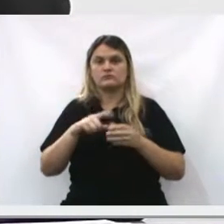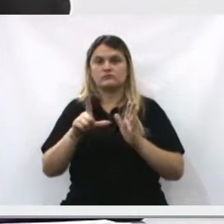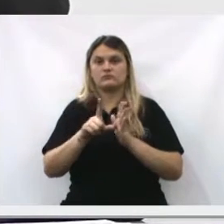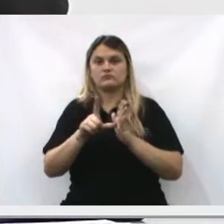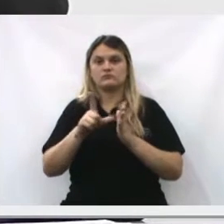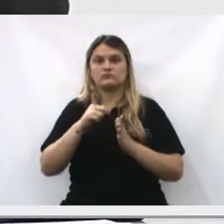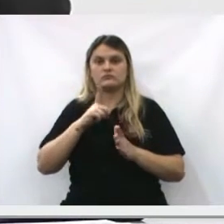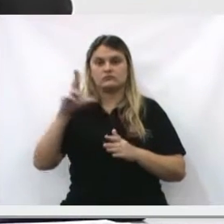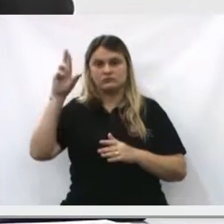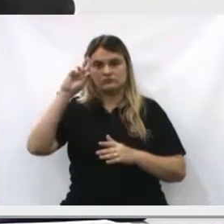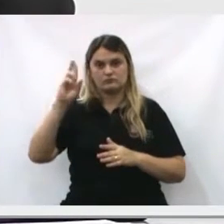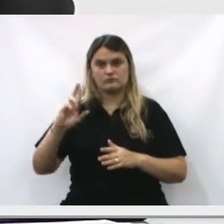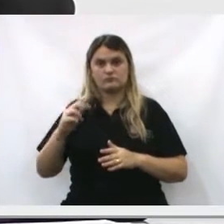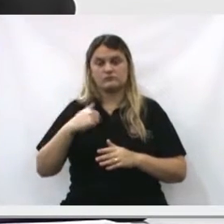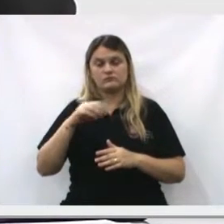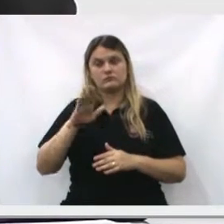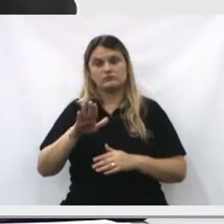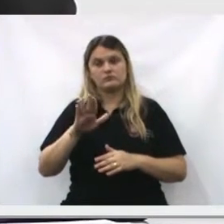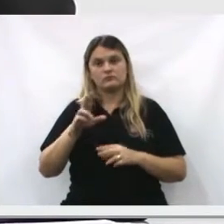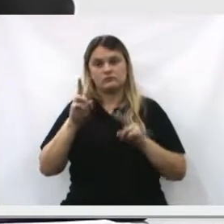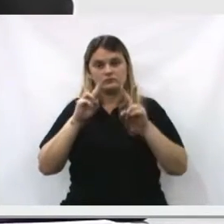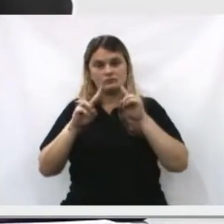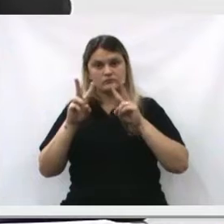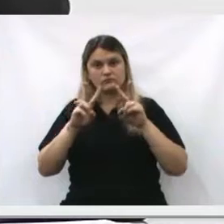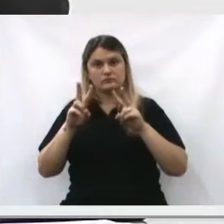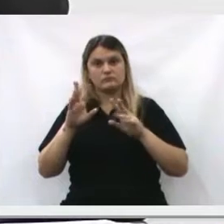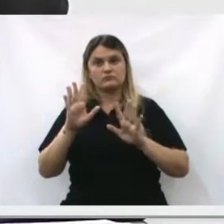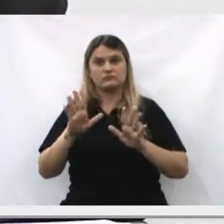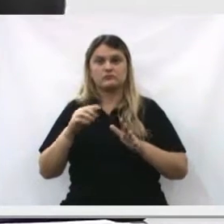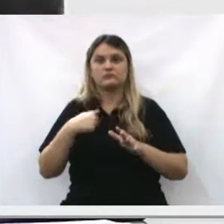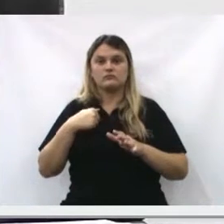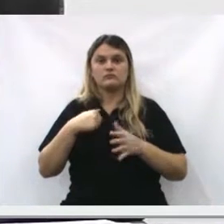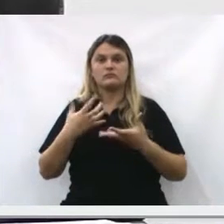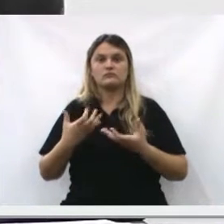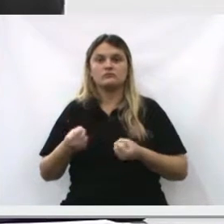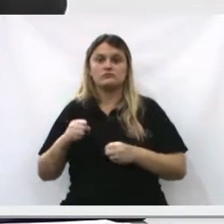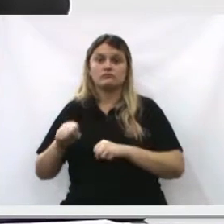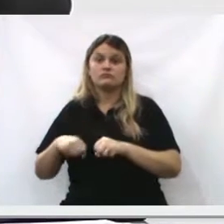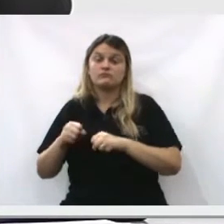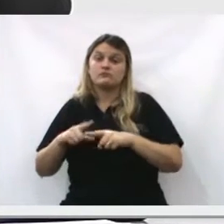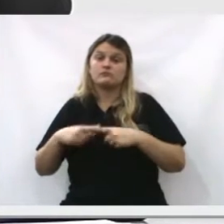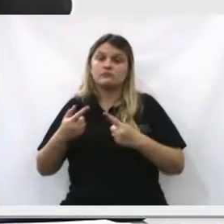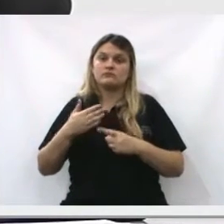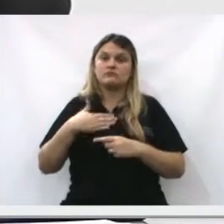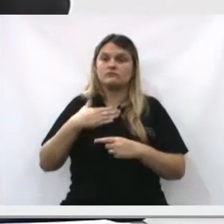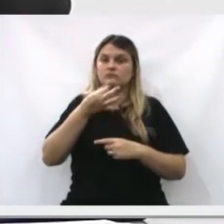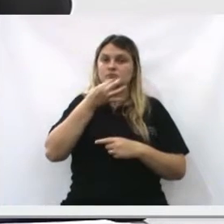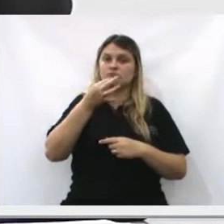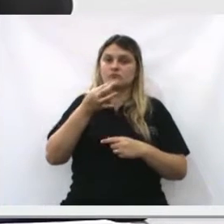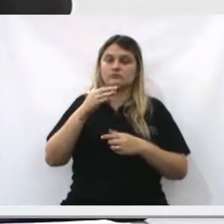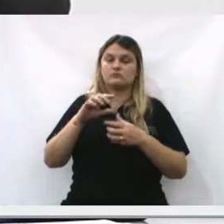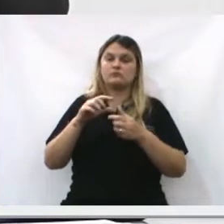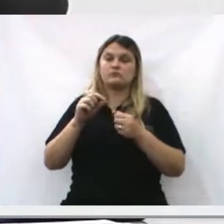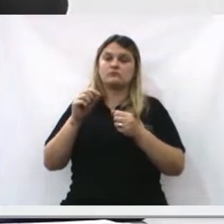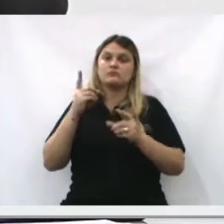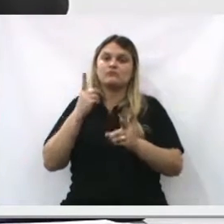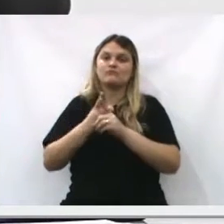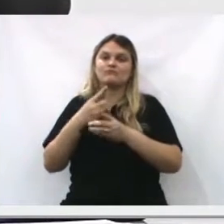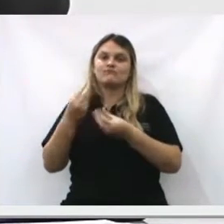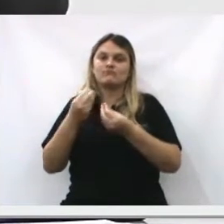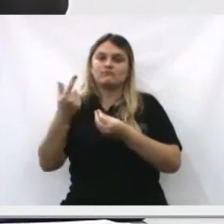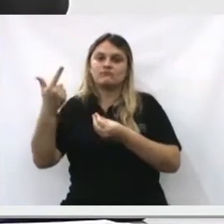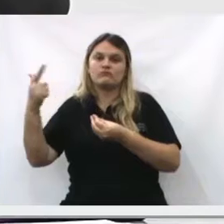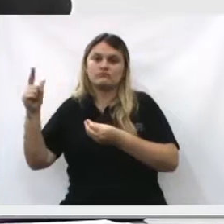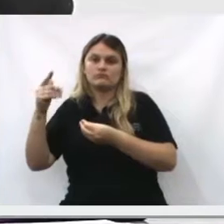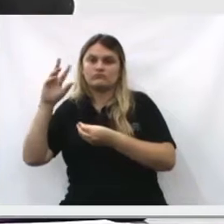Ribas, os comerciantes têm razão, eu fiquei no local vendo, apesar de eu ser a favor de ciclovias, então, o a gente acha uma